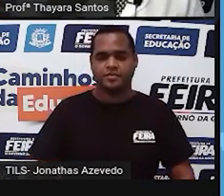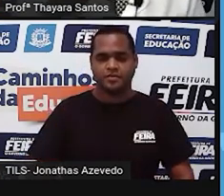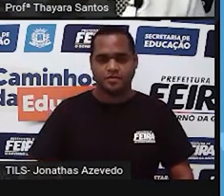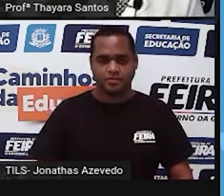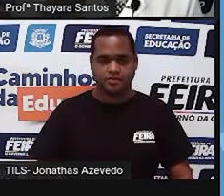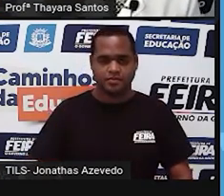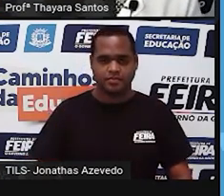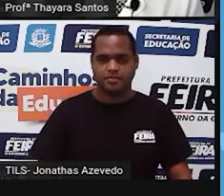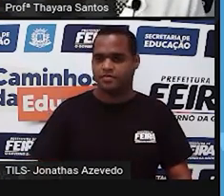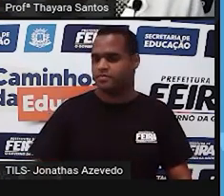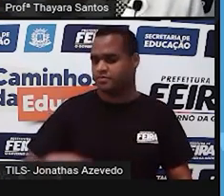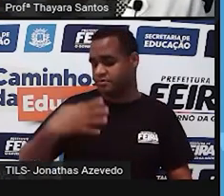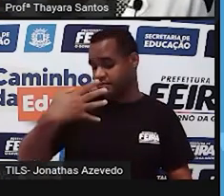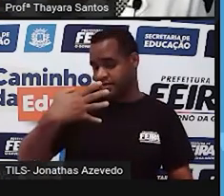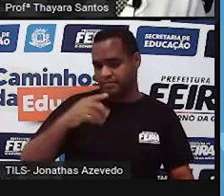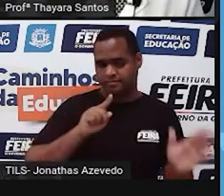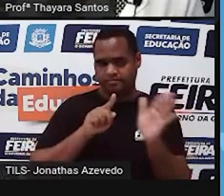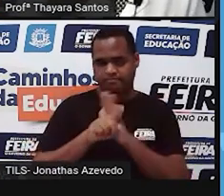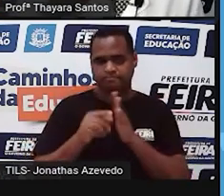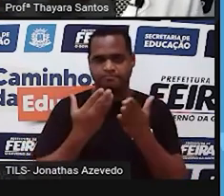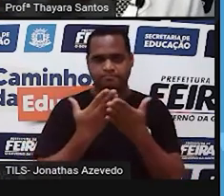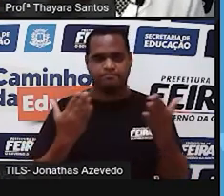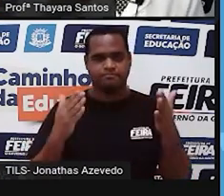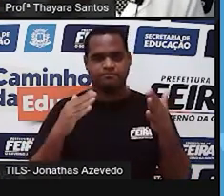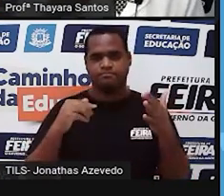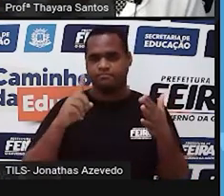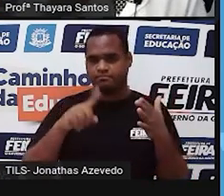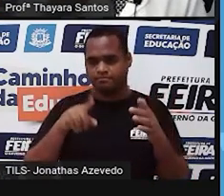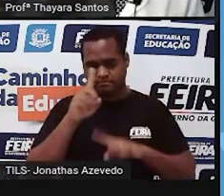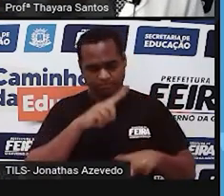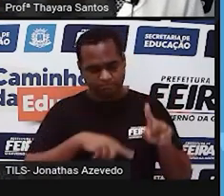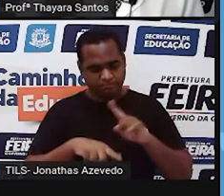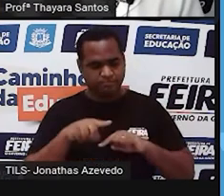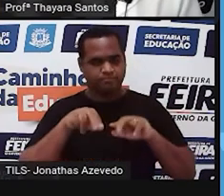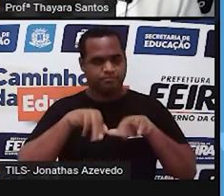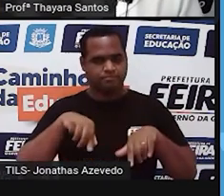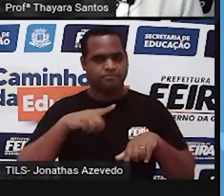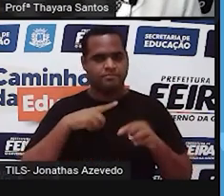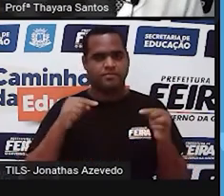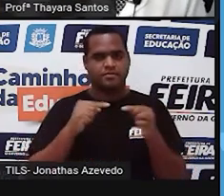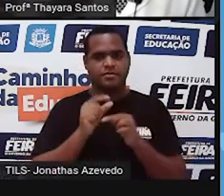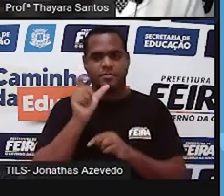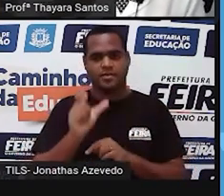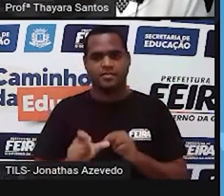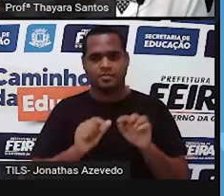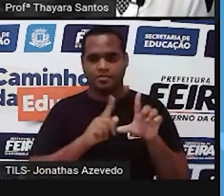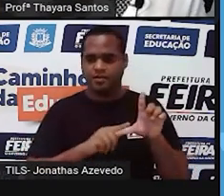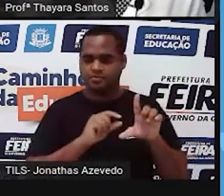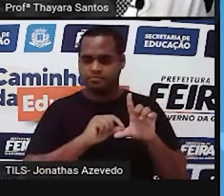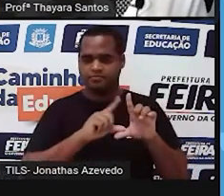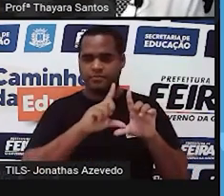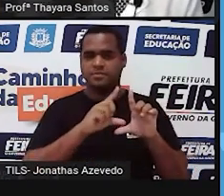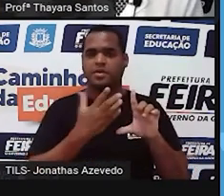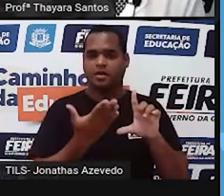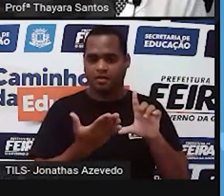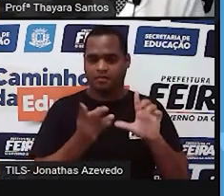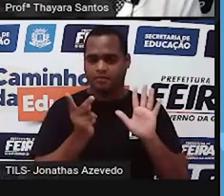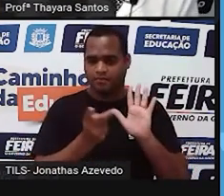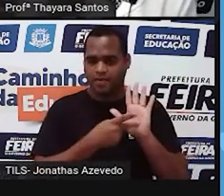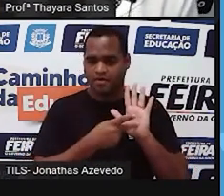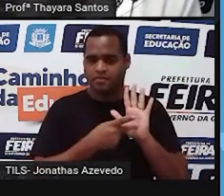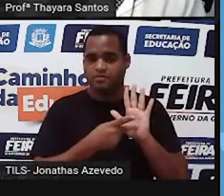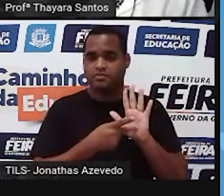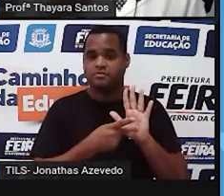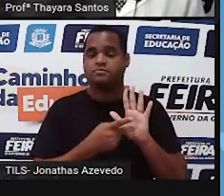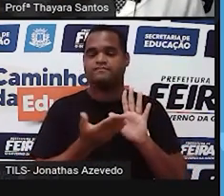Quarta. Os genes alelos dominantes geralmente são representados por letras maiúsculas. Essa afirmação é